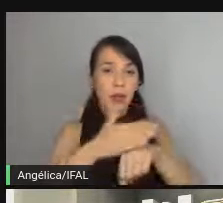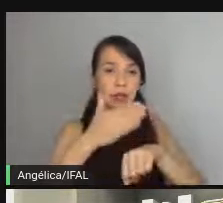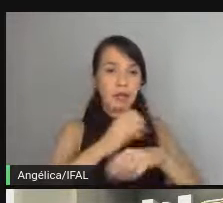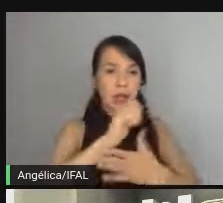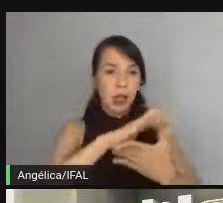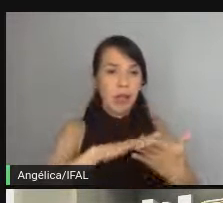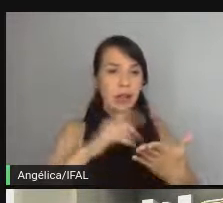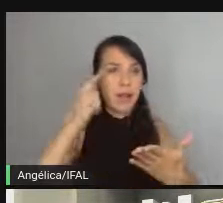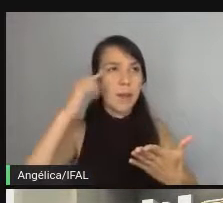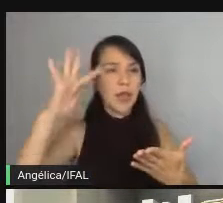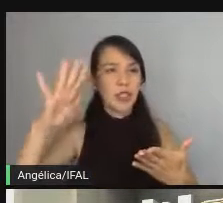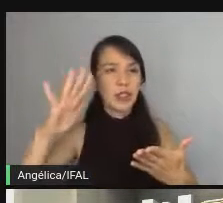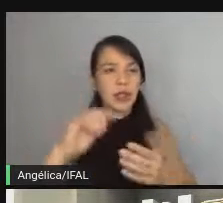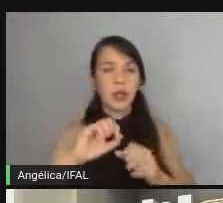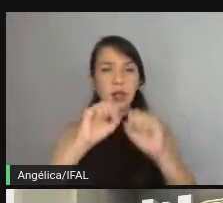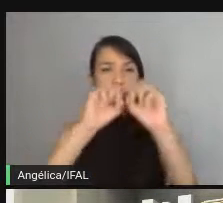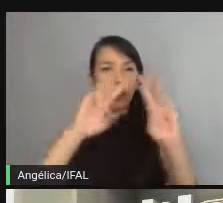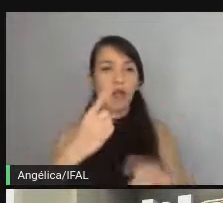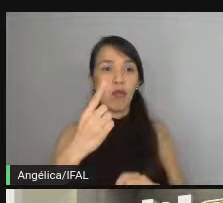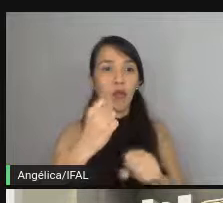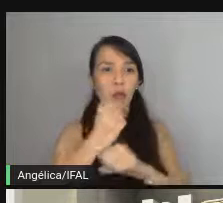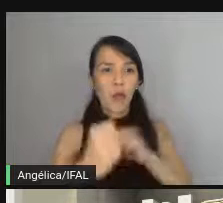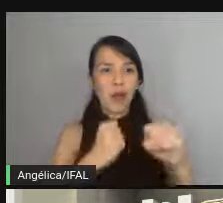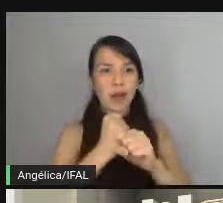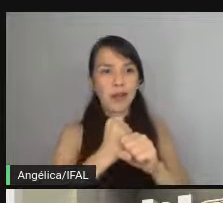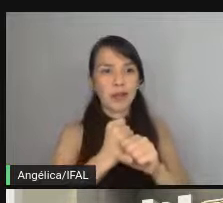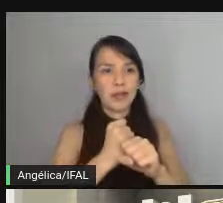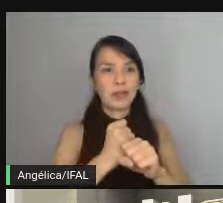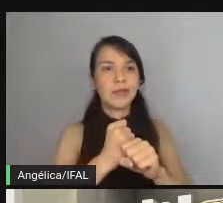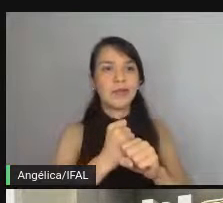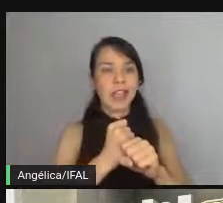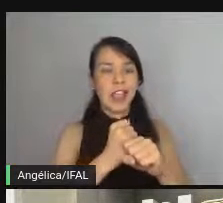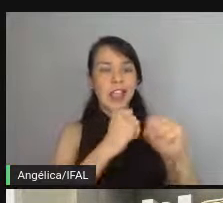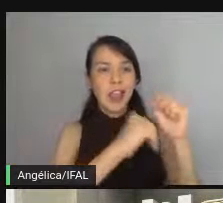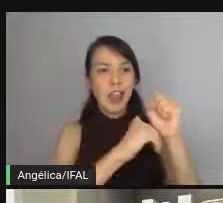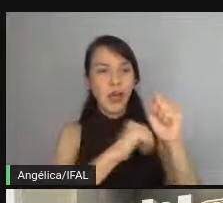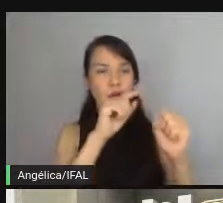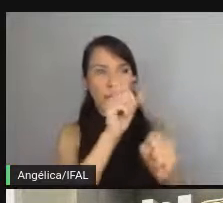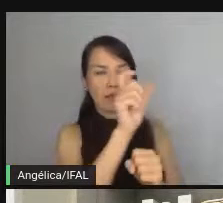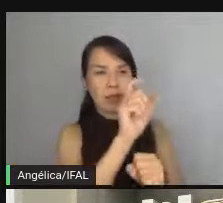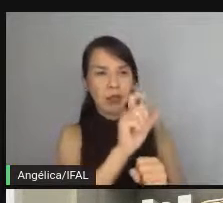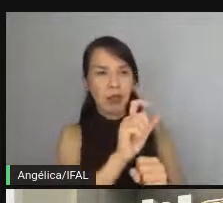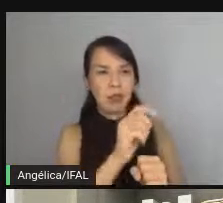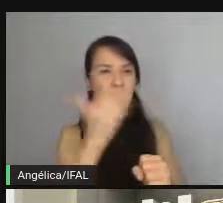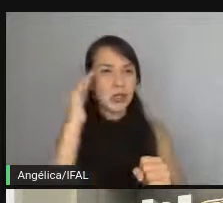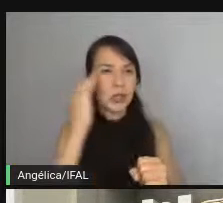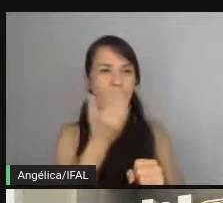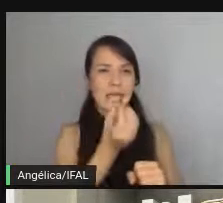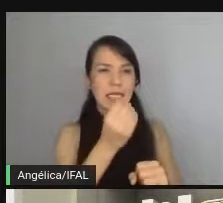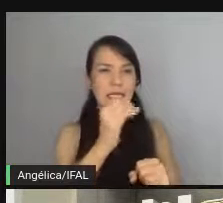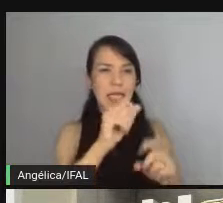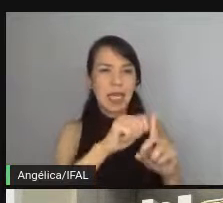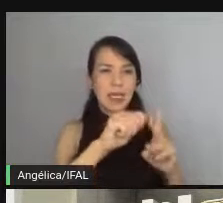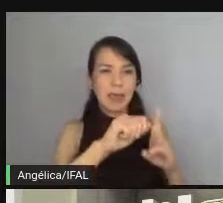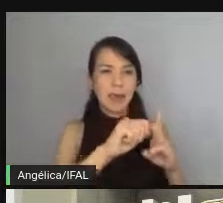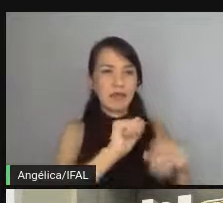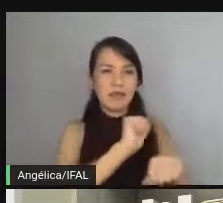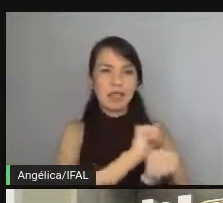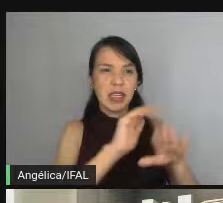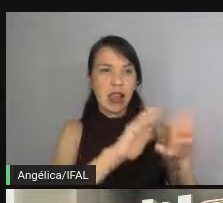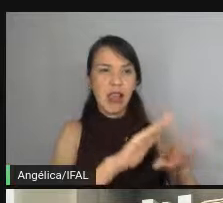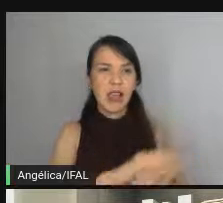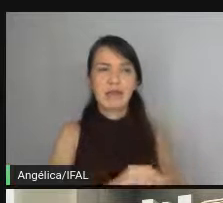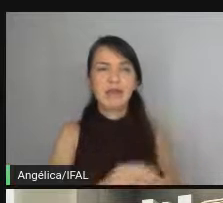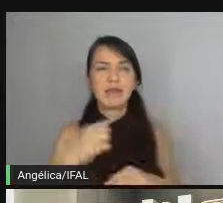imaginar desenvolvendo o mesmo software por um ano. e aquele códigozinho lá que você não pega há seis meses, você não faz a